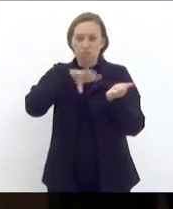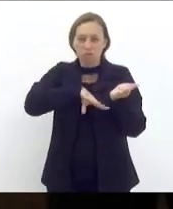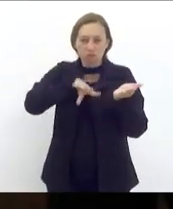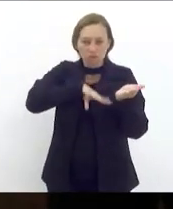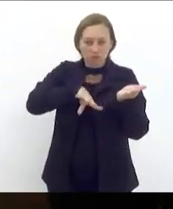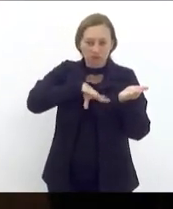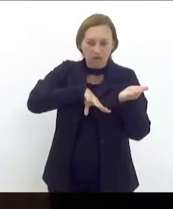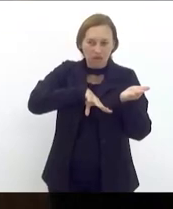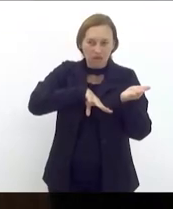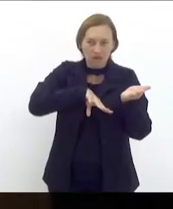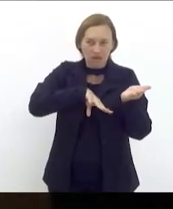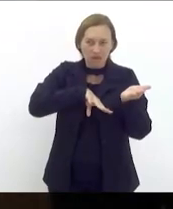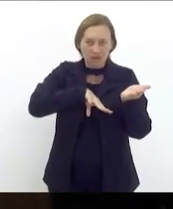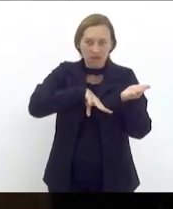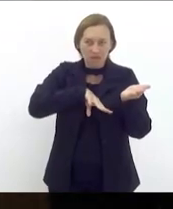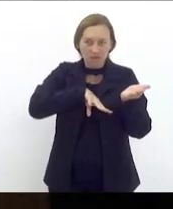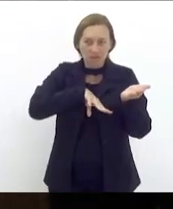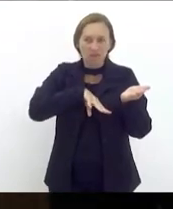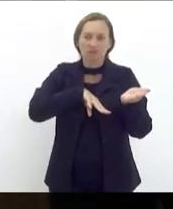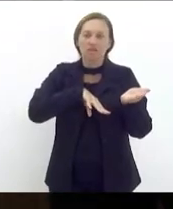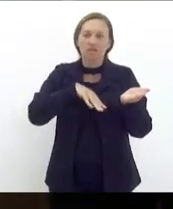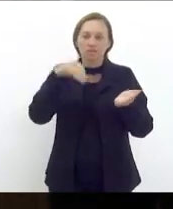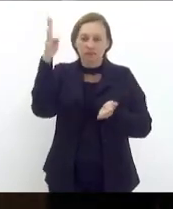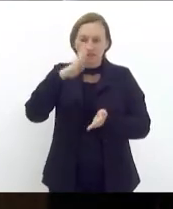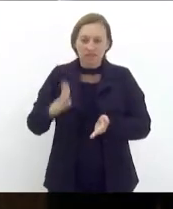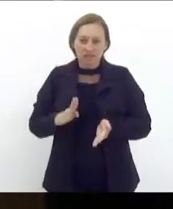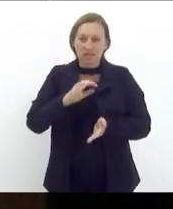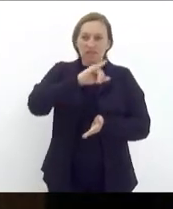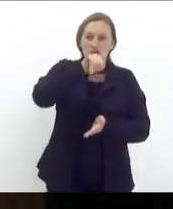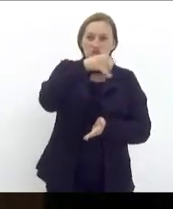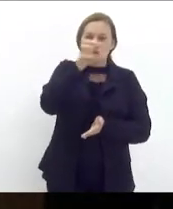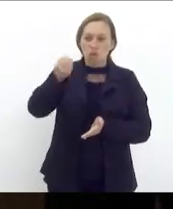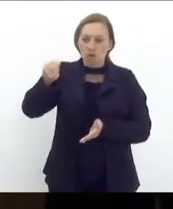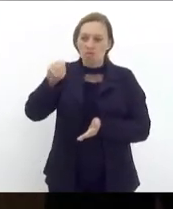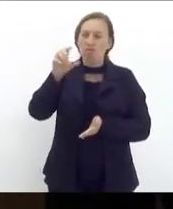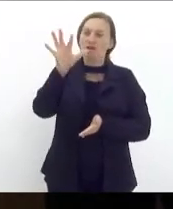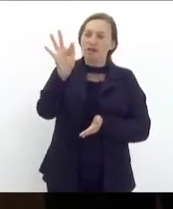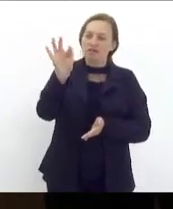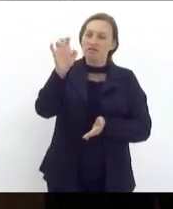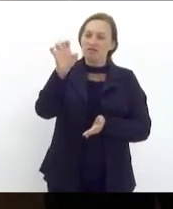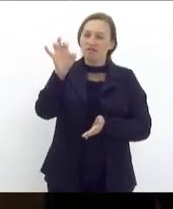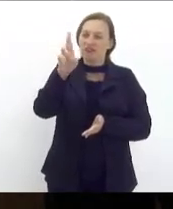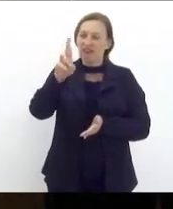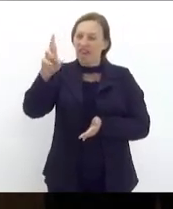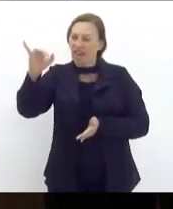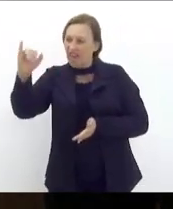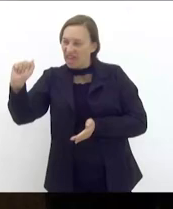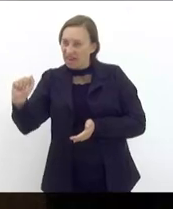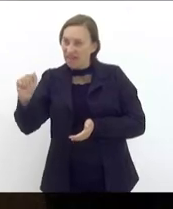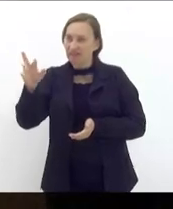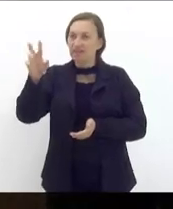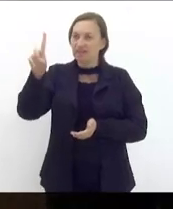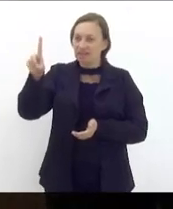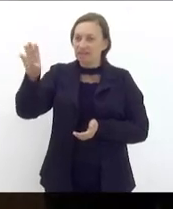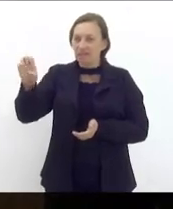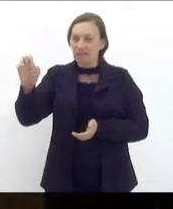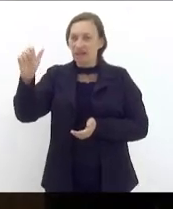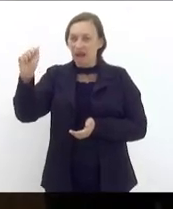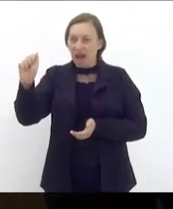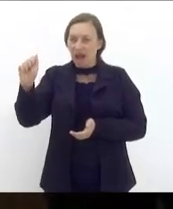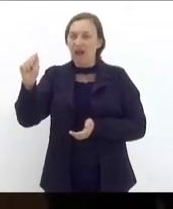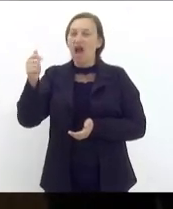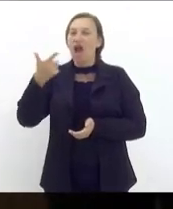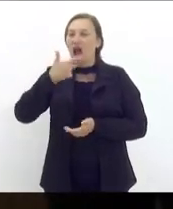agora uma versão brasileira da João Ferreira de Almeida, a versão na linguagem de hoje, na linguagem moderna